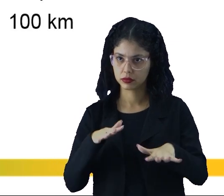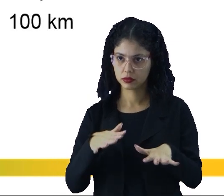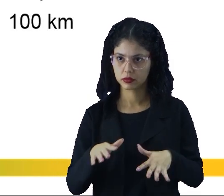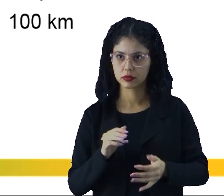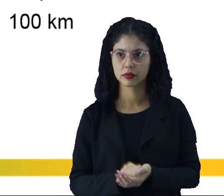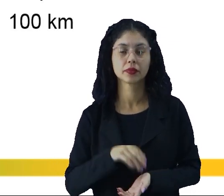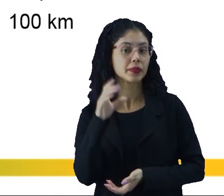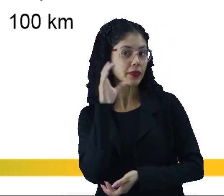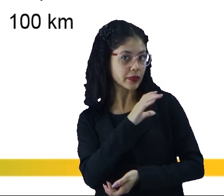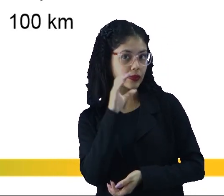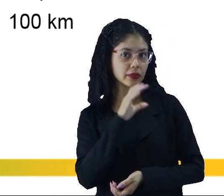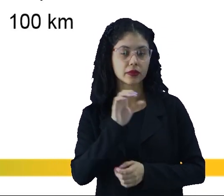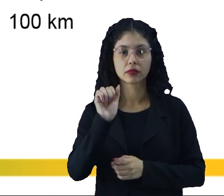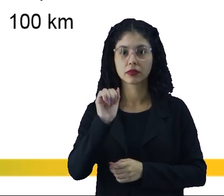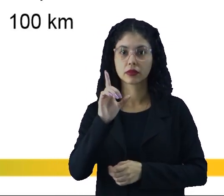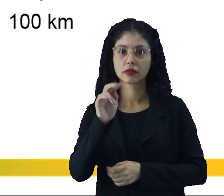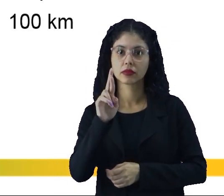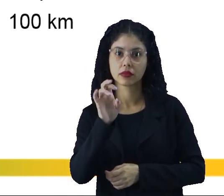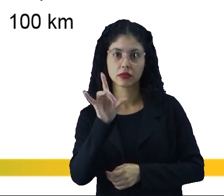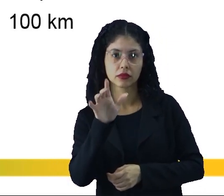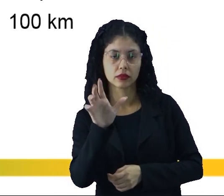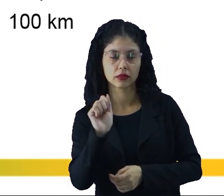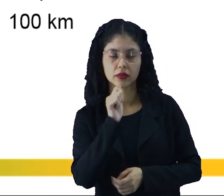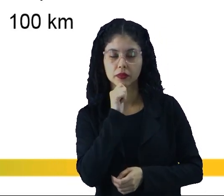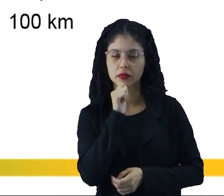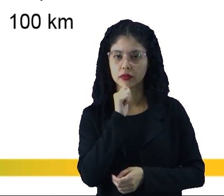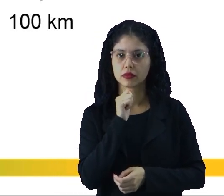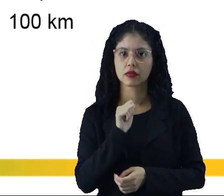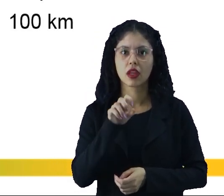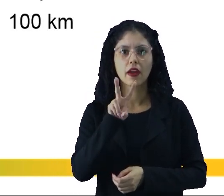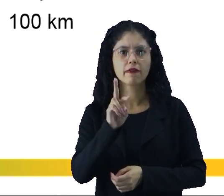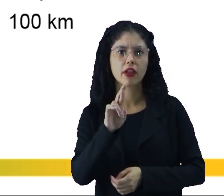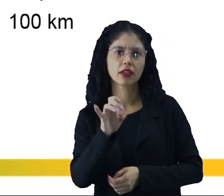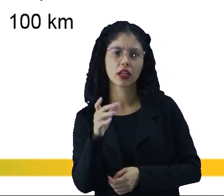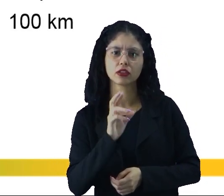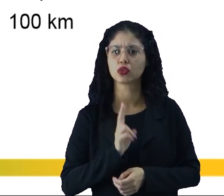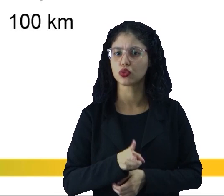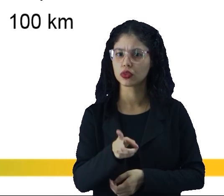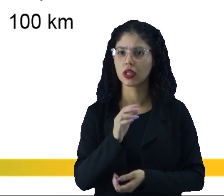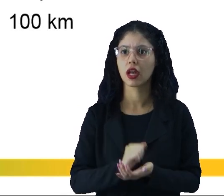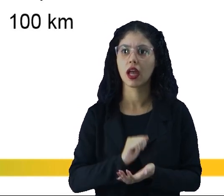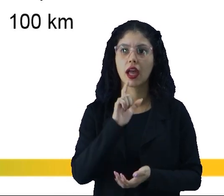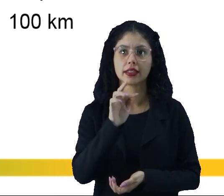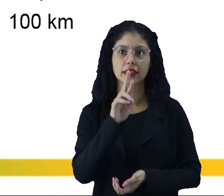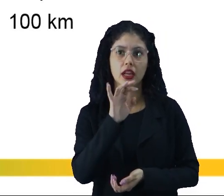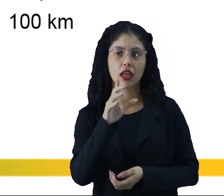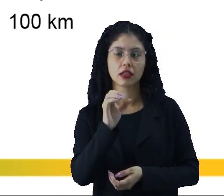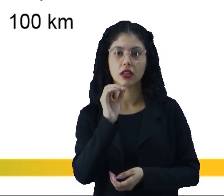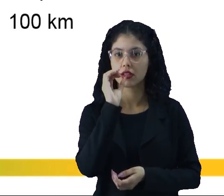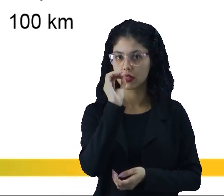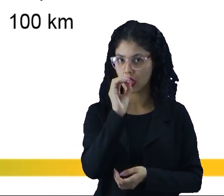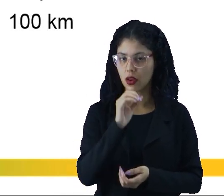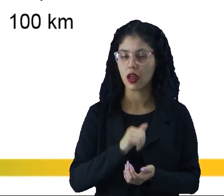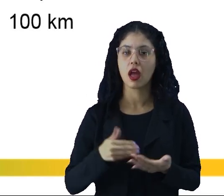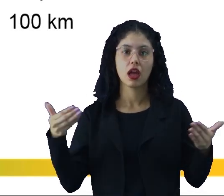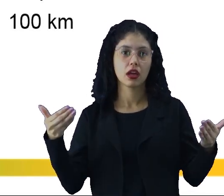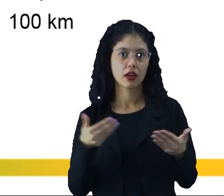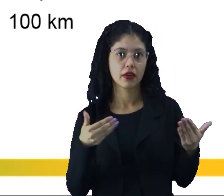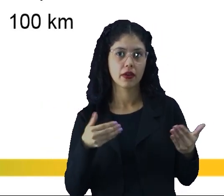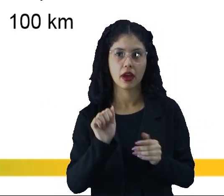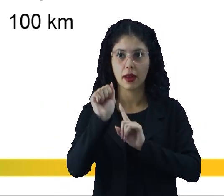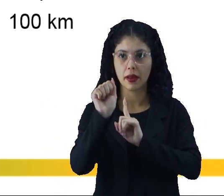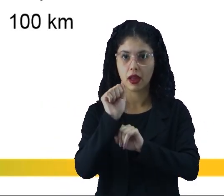A aceleração. Diferente do outro, que a velocidade era constante, a aceleração era igual a zero, agora a